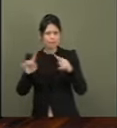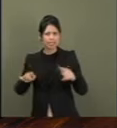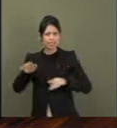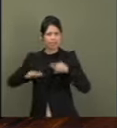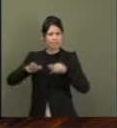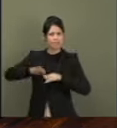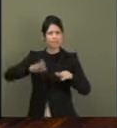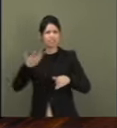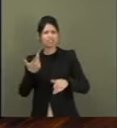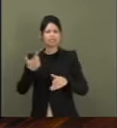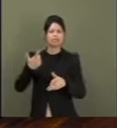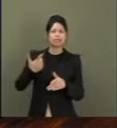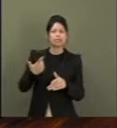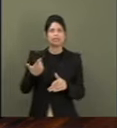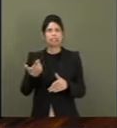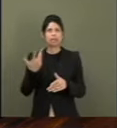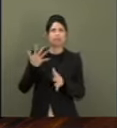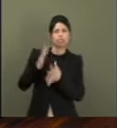ou na Câmara,